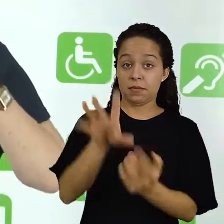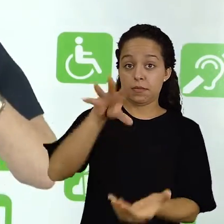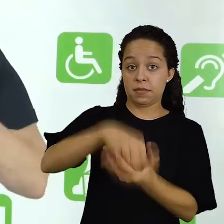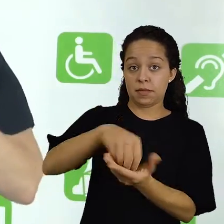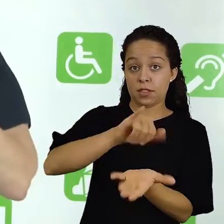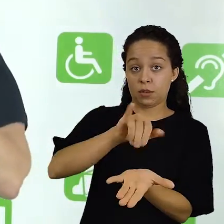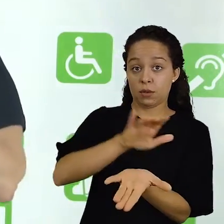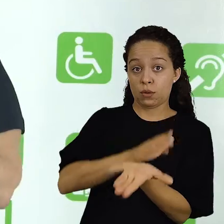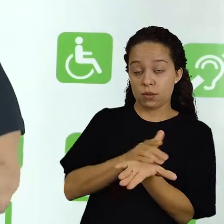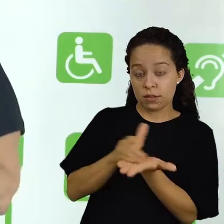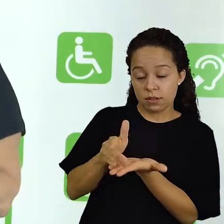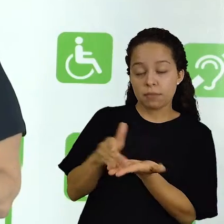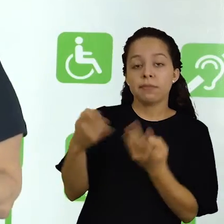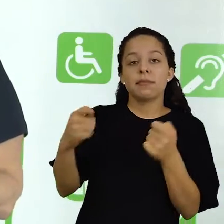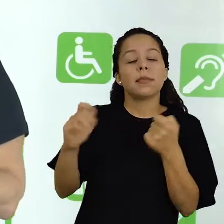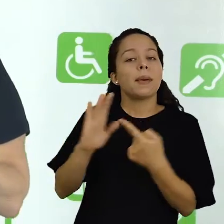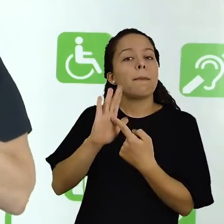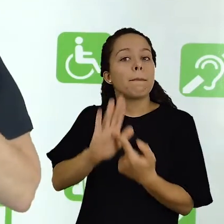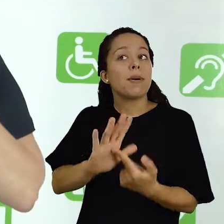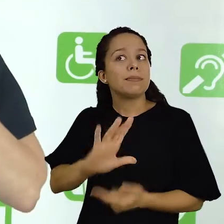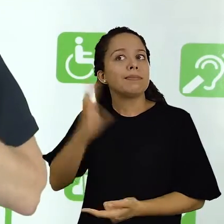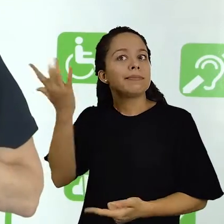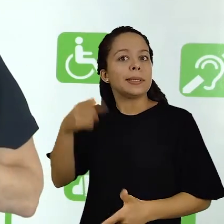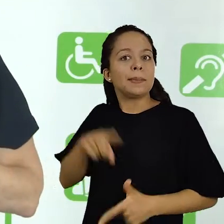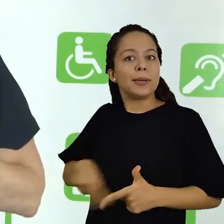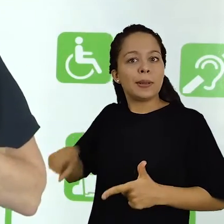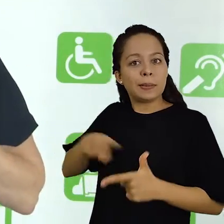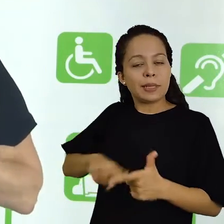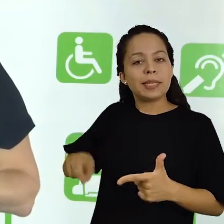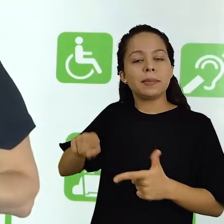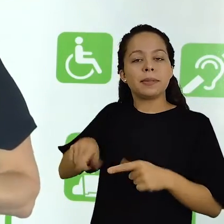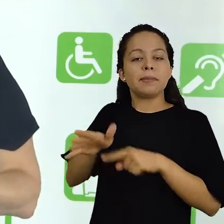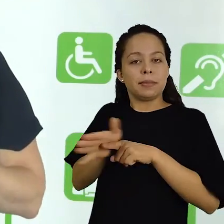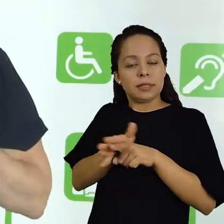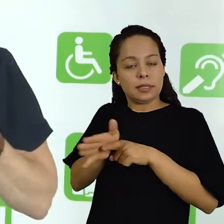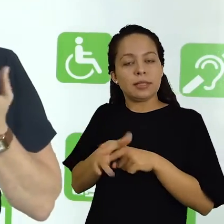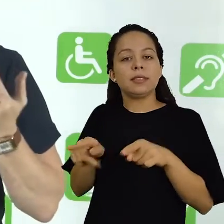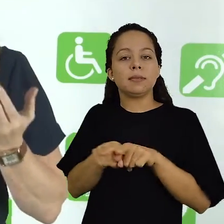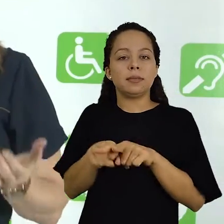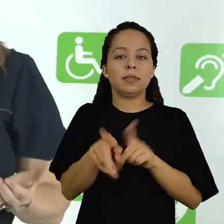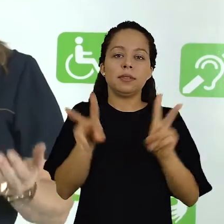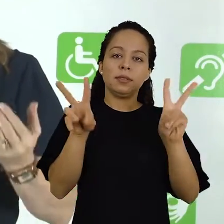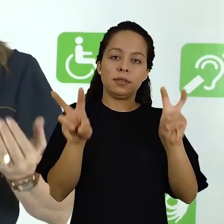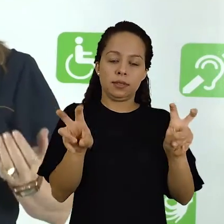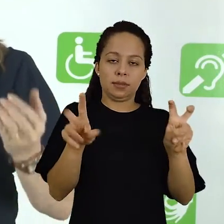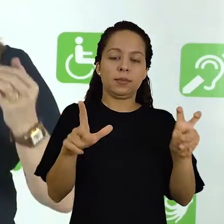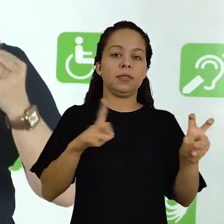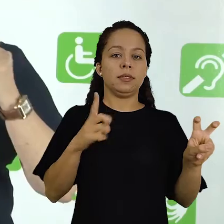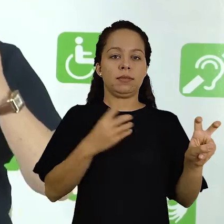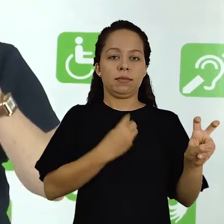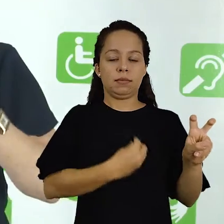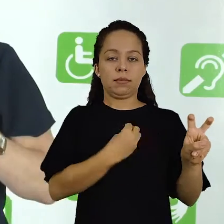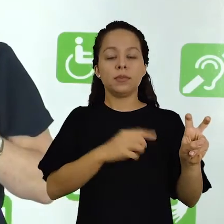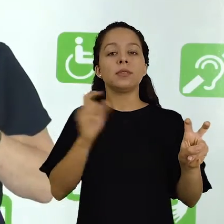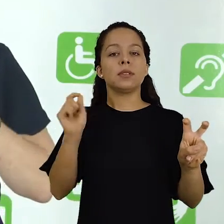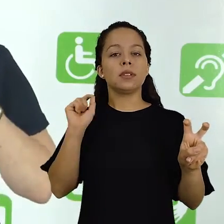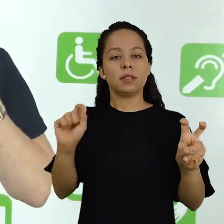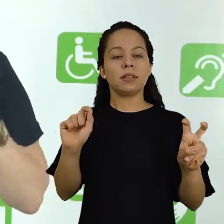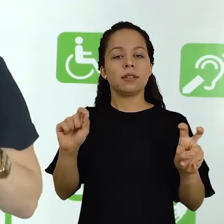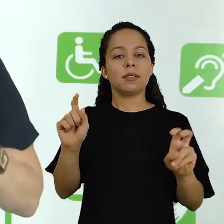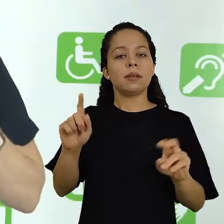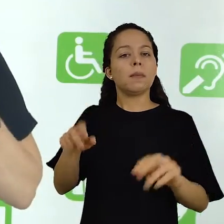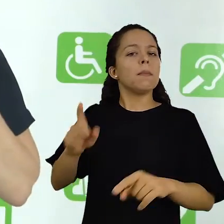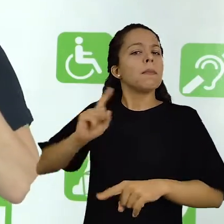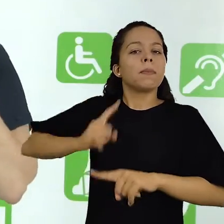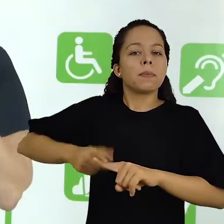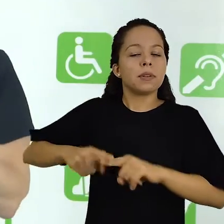ser incluída nessa introdução o problema de pesquisa e a temática na qual se posiciona a